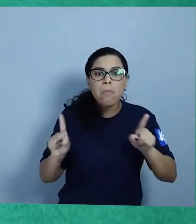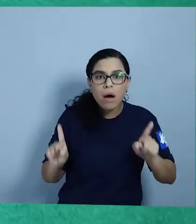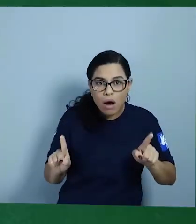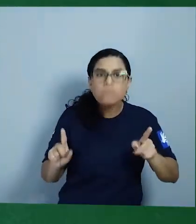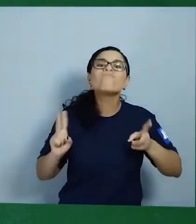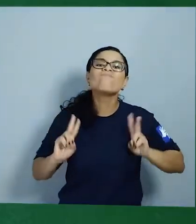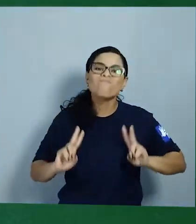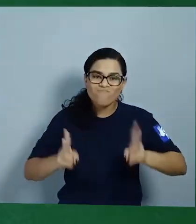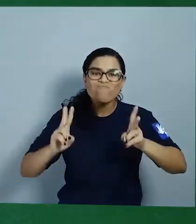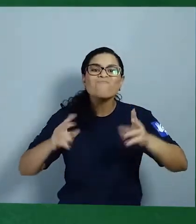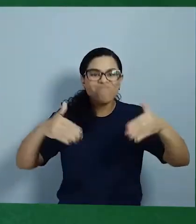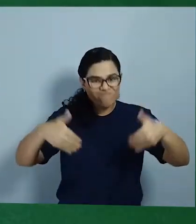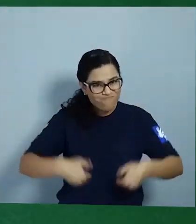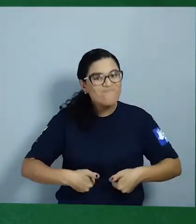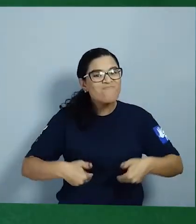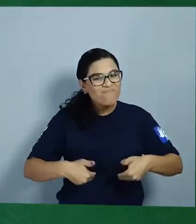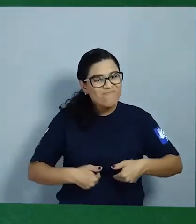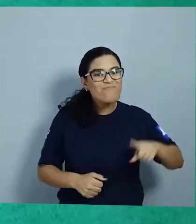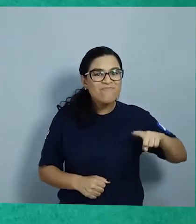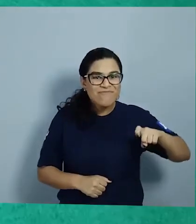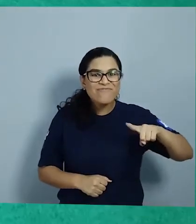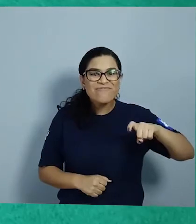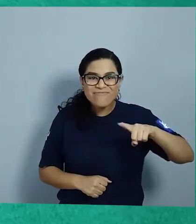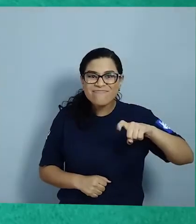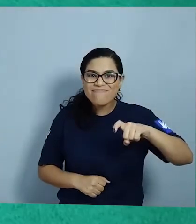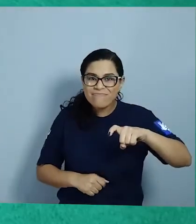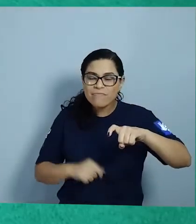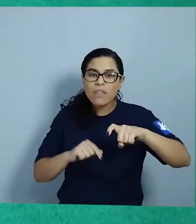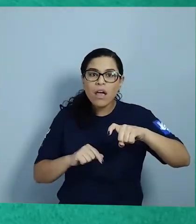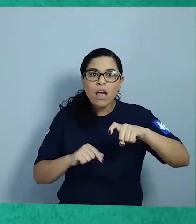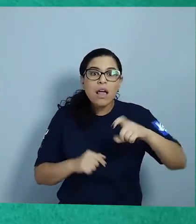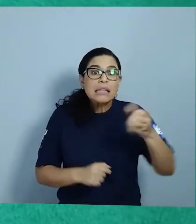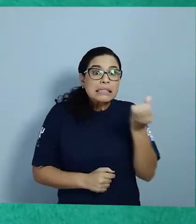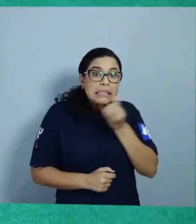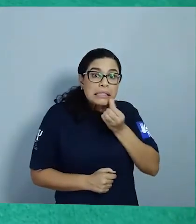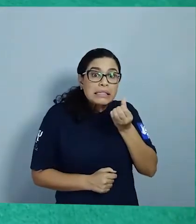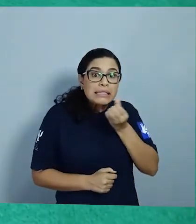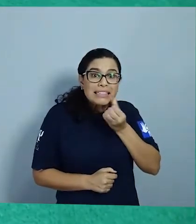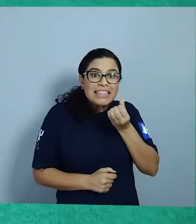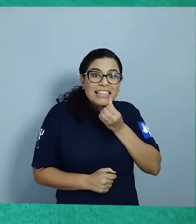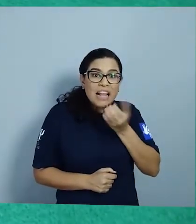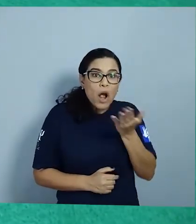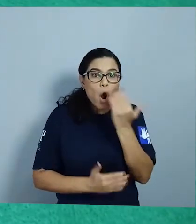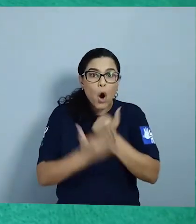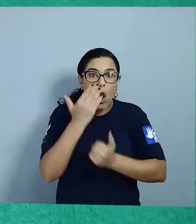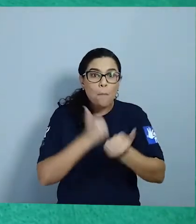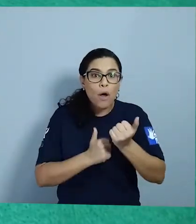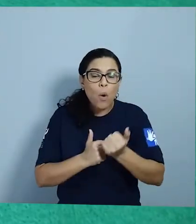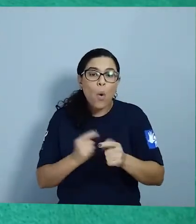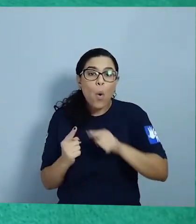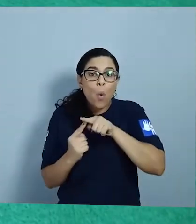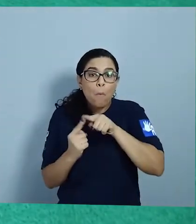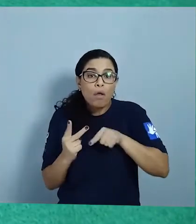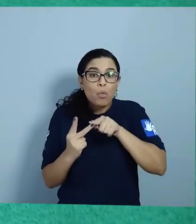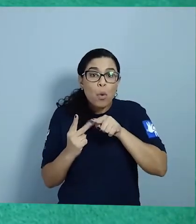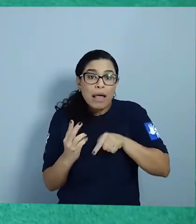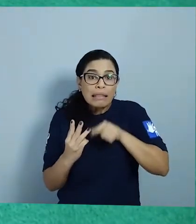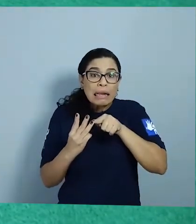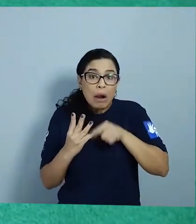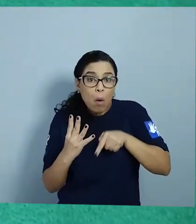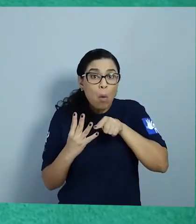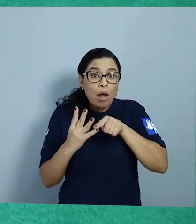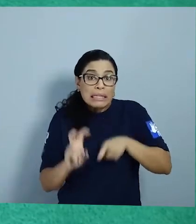Mas ainda ficou com fome Mas Na sexta-feira Ela comeu uma, duas, três,